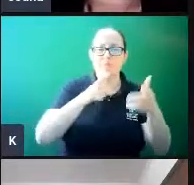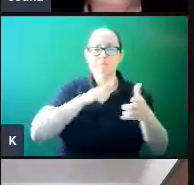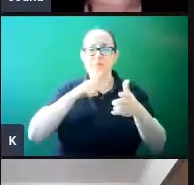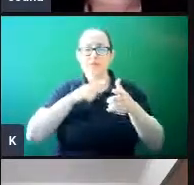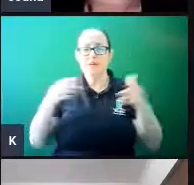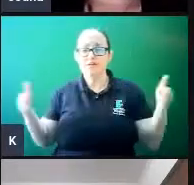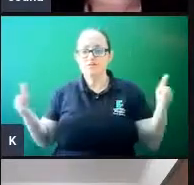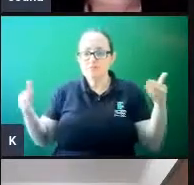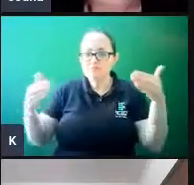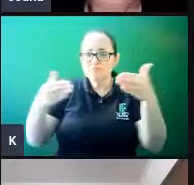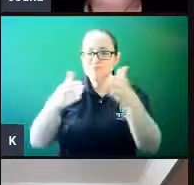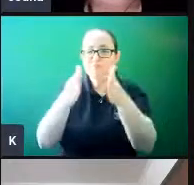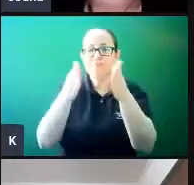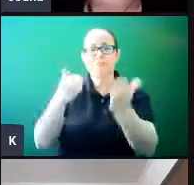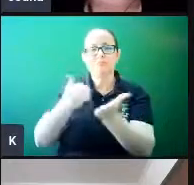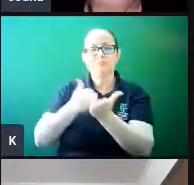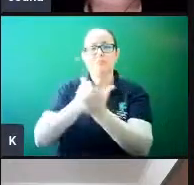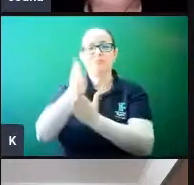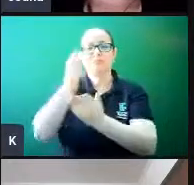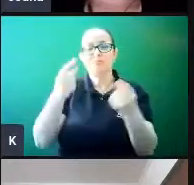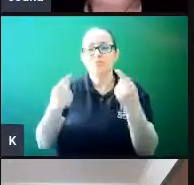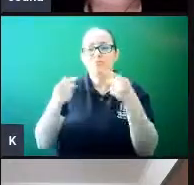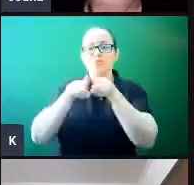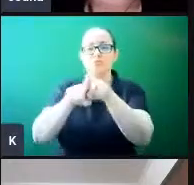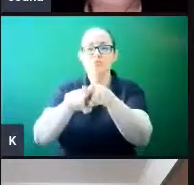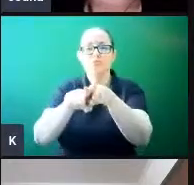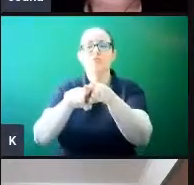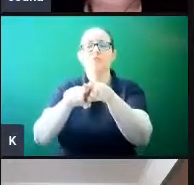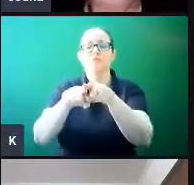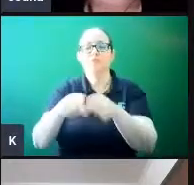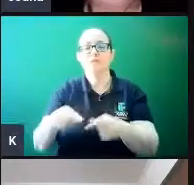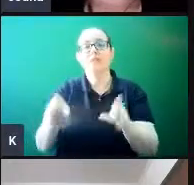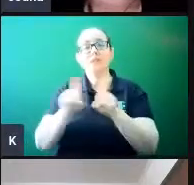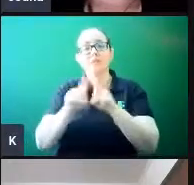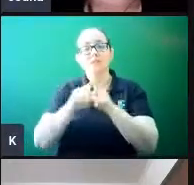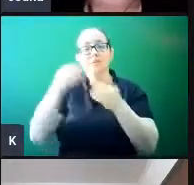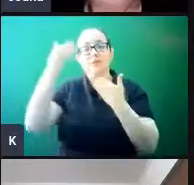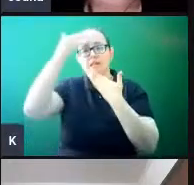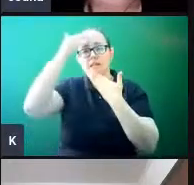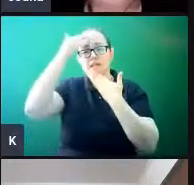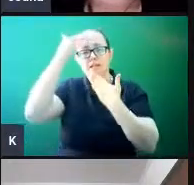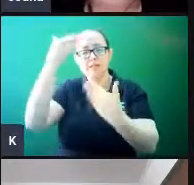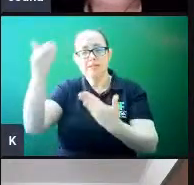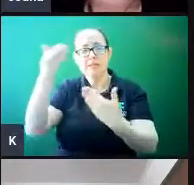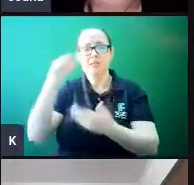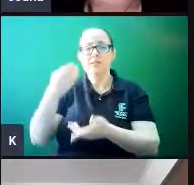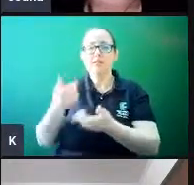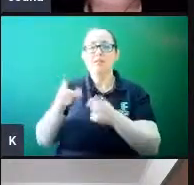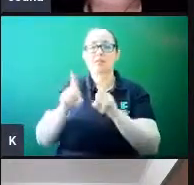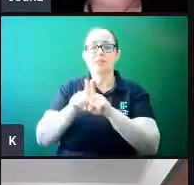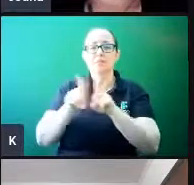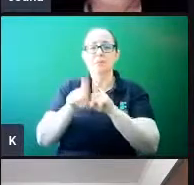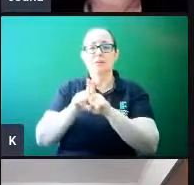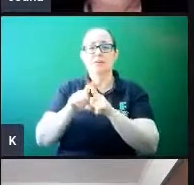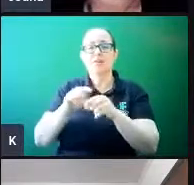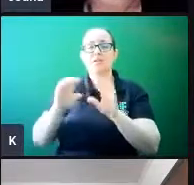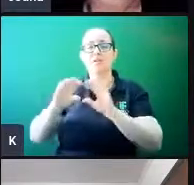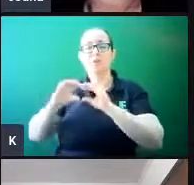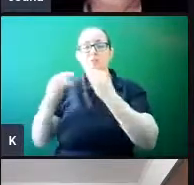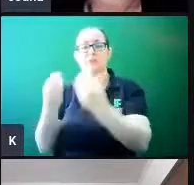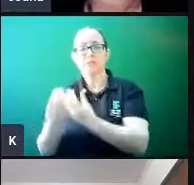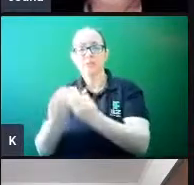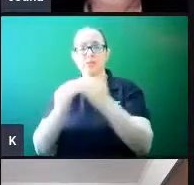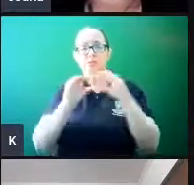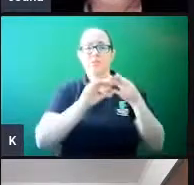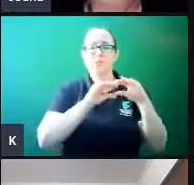momento também. E, desse modo, é claro, não poderia deixar de agradecer aqui as comissões dos dois campos que estão envolvidas aí